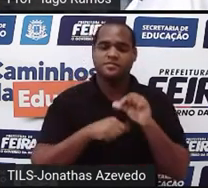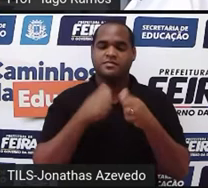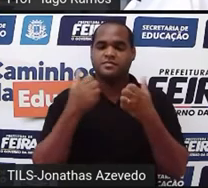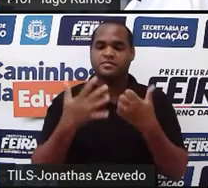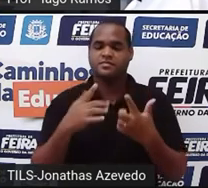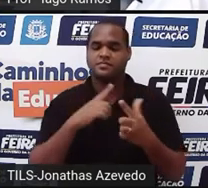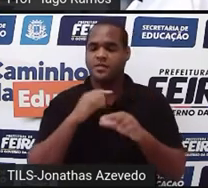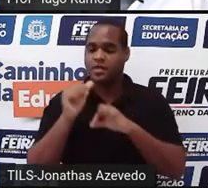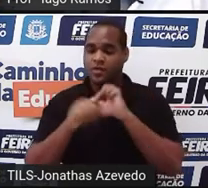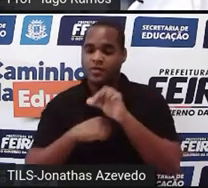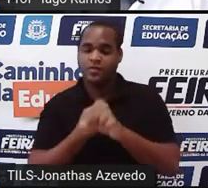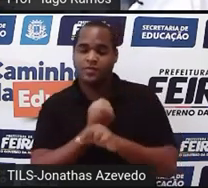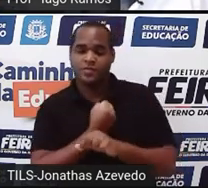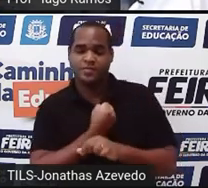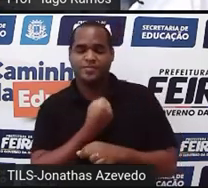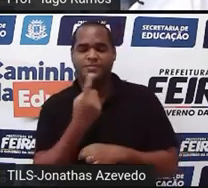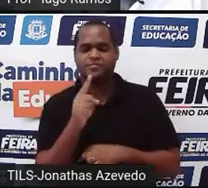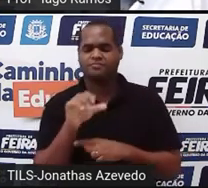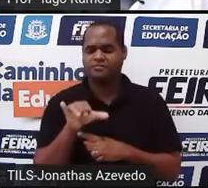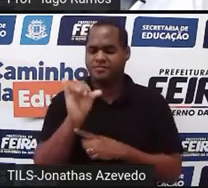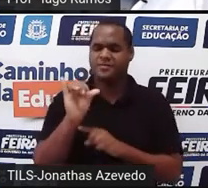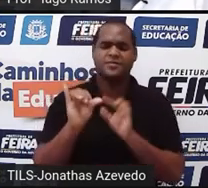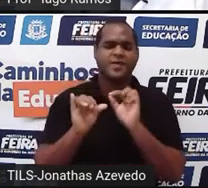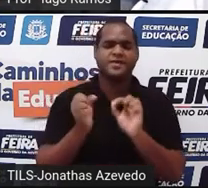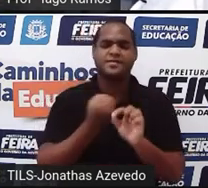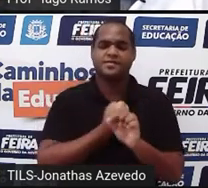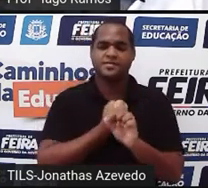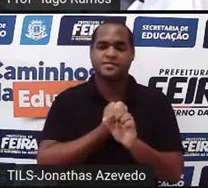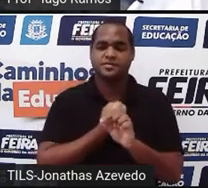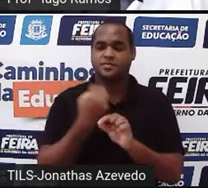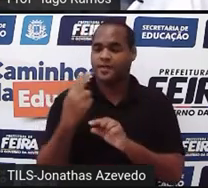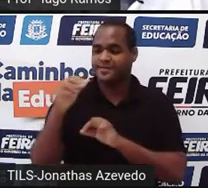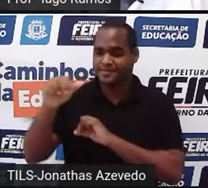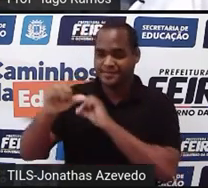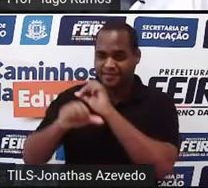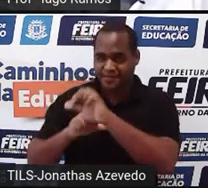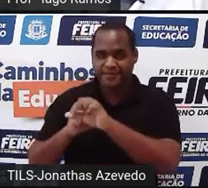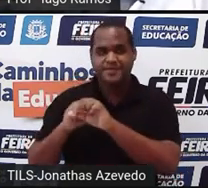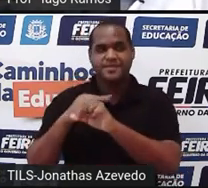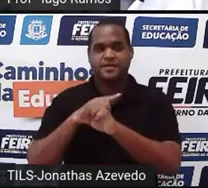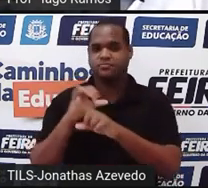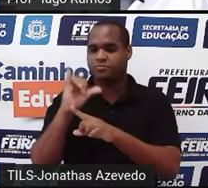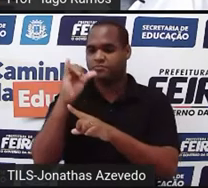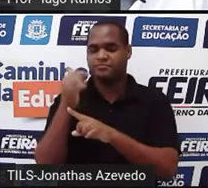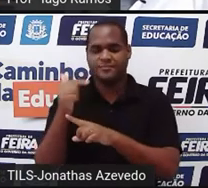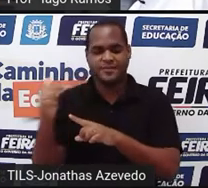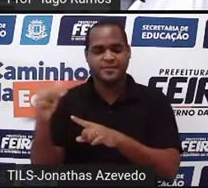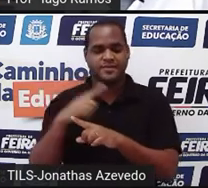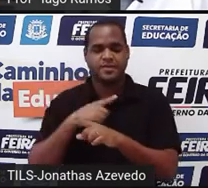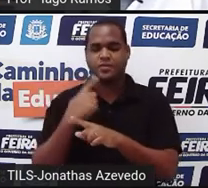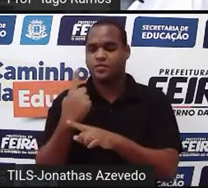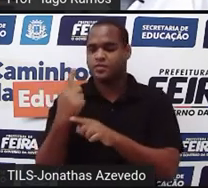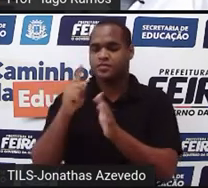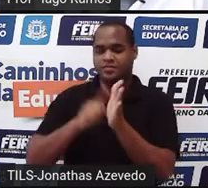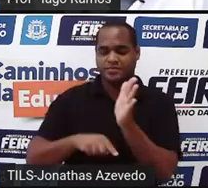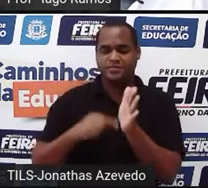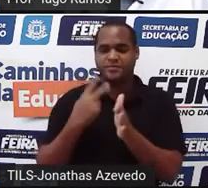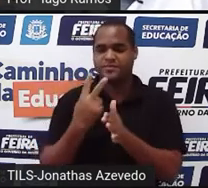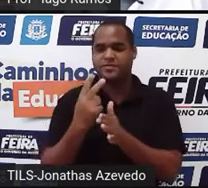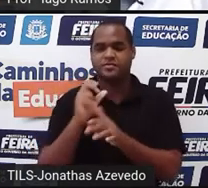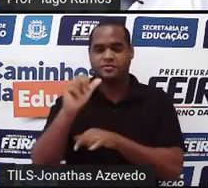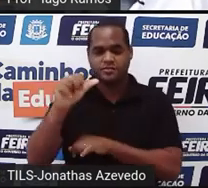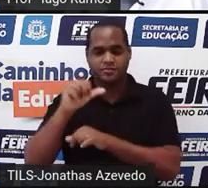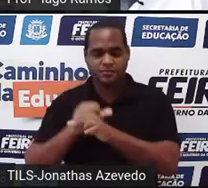tem que dar 1. Que número é esse do y? O 2 muda de lado, porque não tem y. Fica 1 menos 2, porque